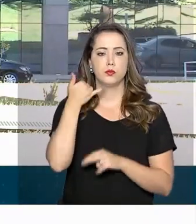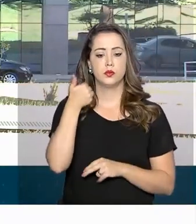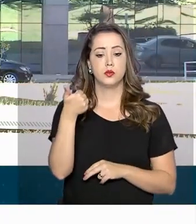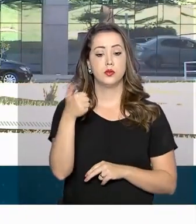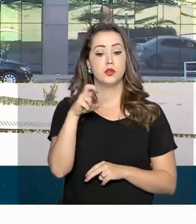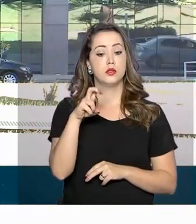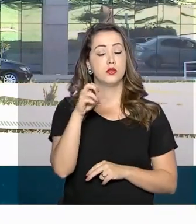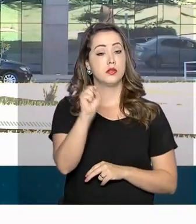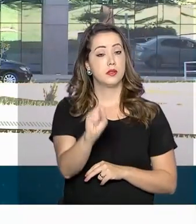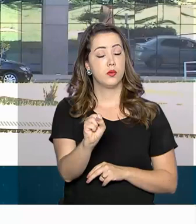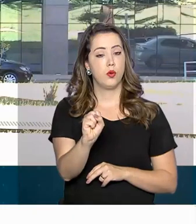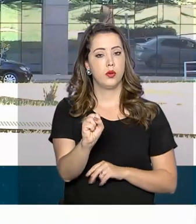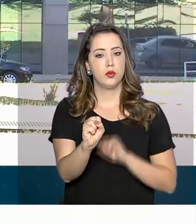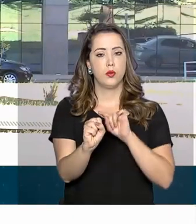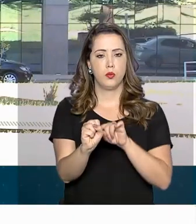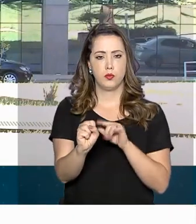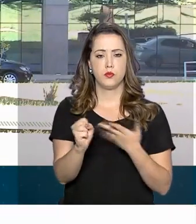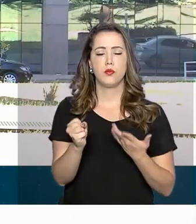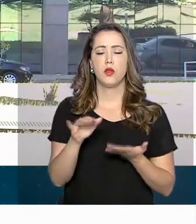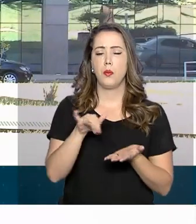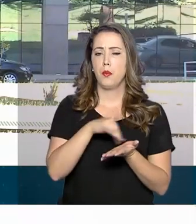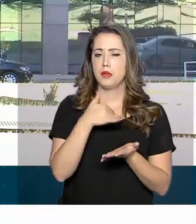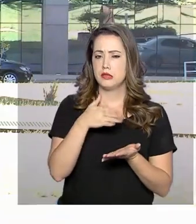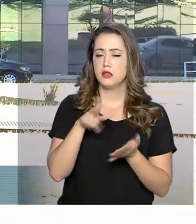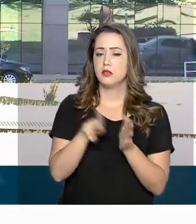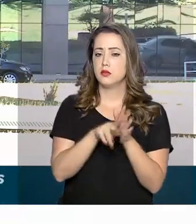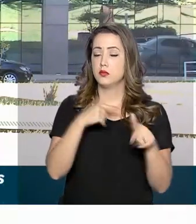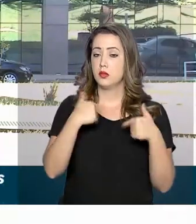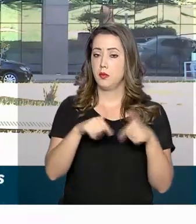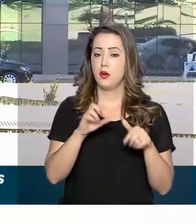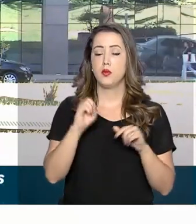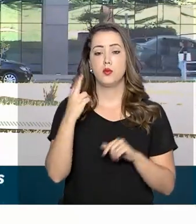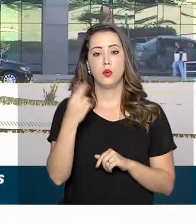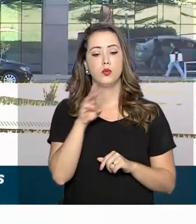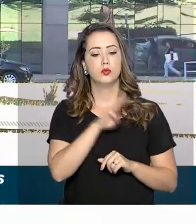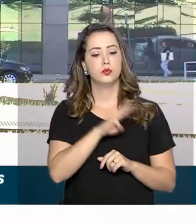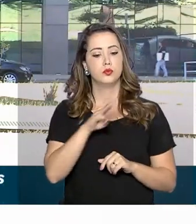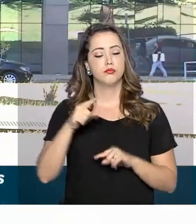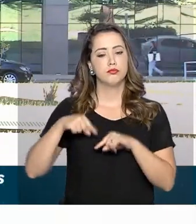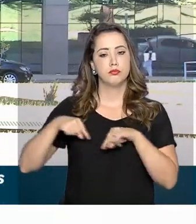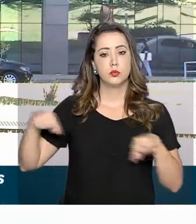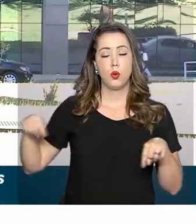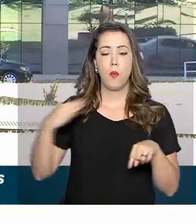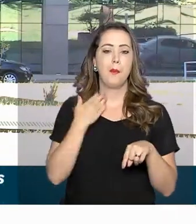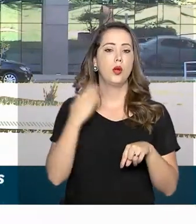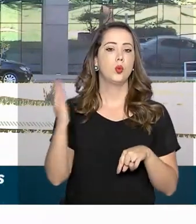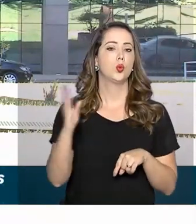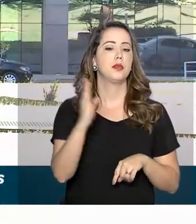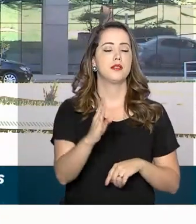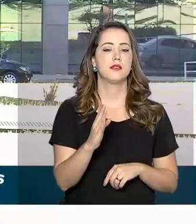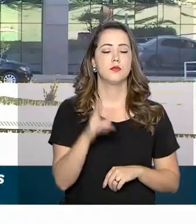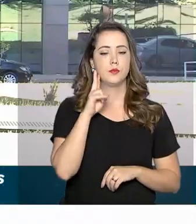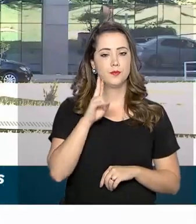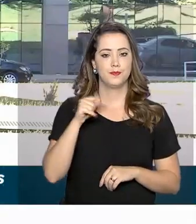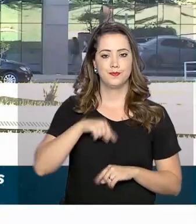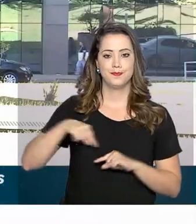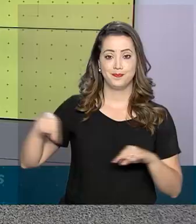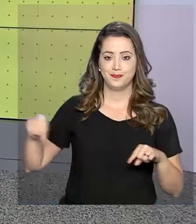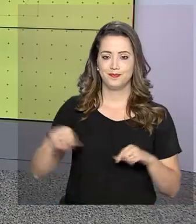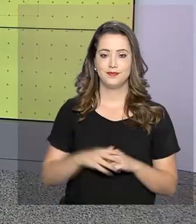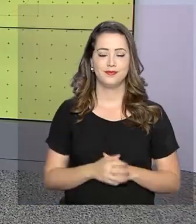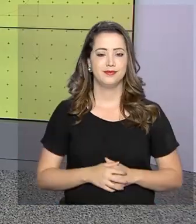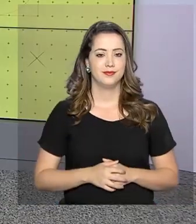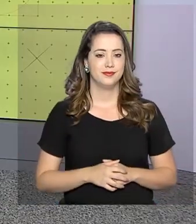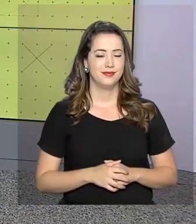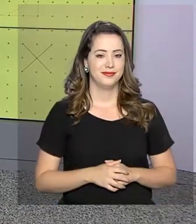158 da Central de Atendimento da Secretaria do Trabalho ou pela Central de Atendimento do Banco do Brasil, que você vê aqui na tela.